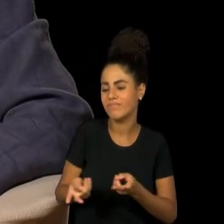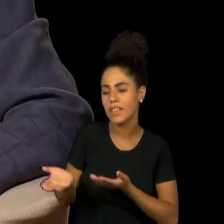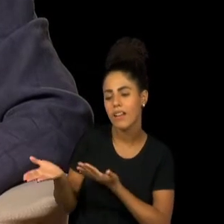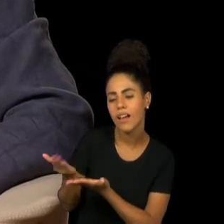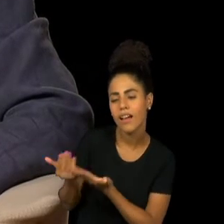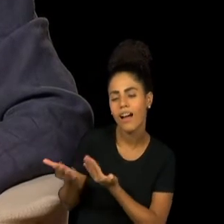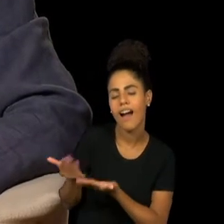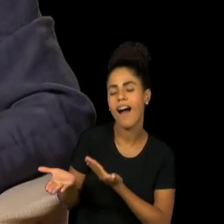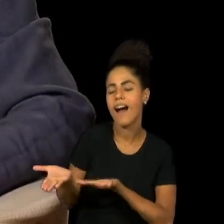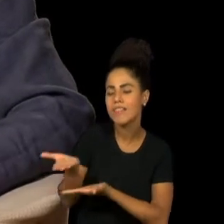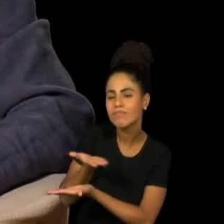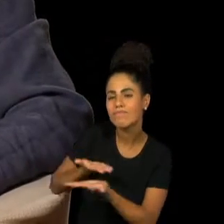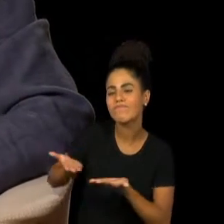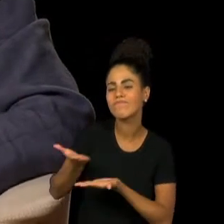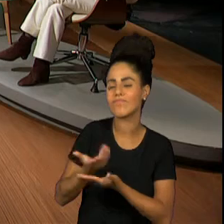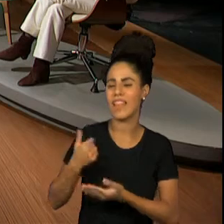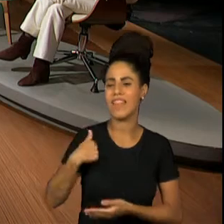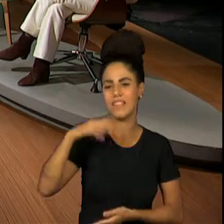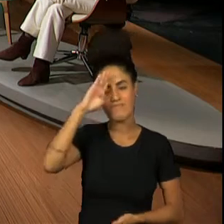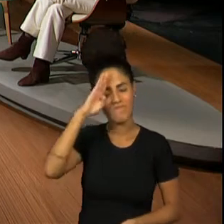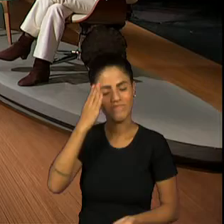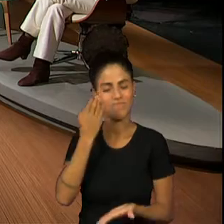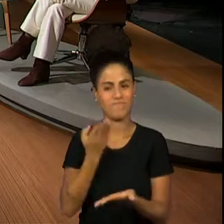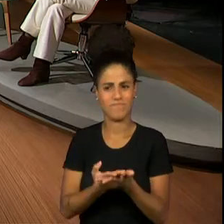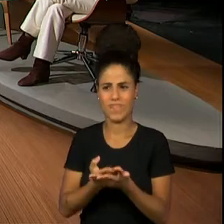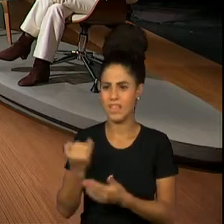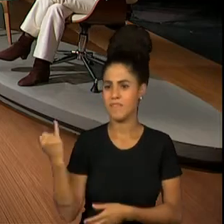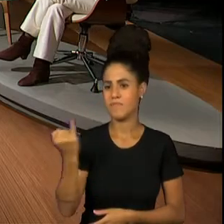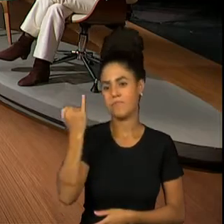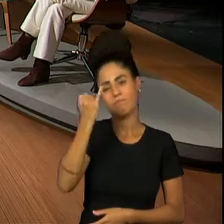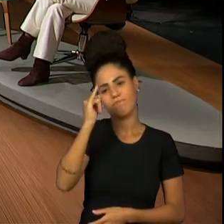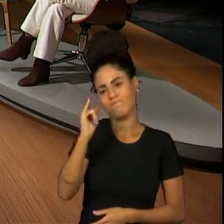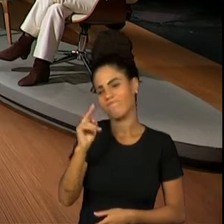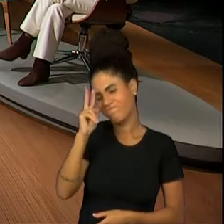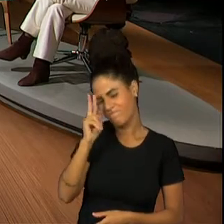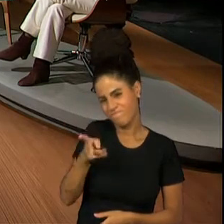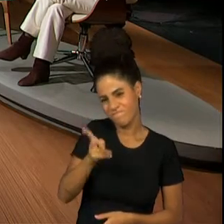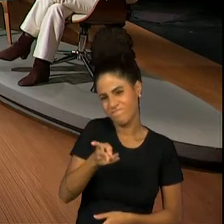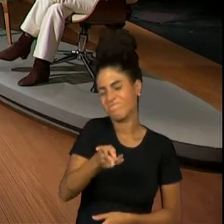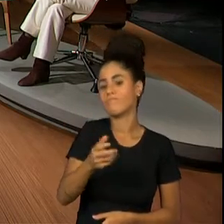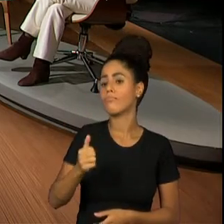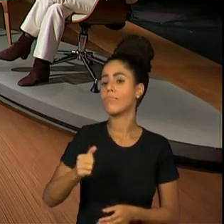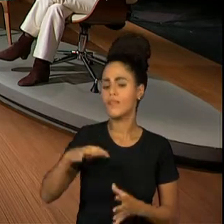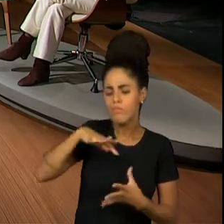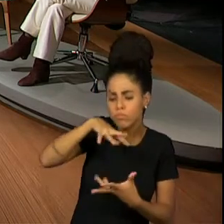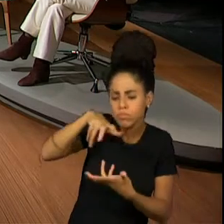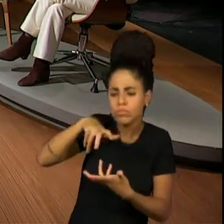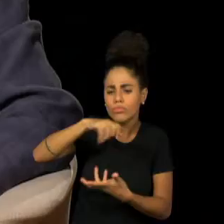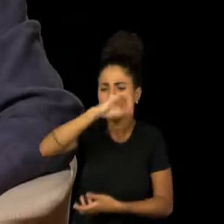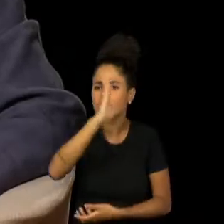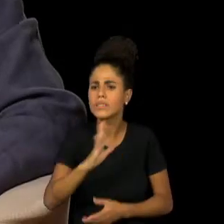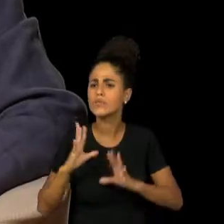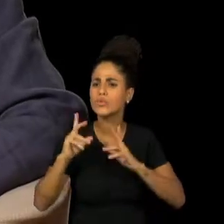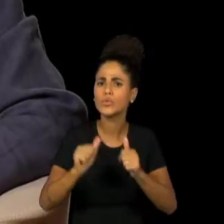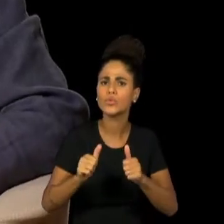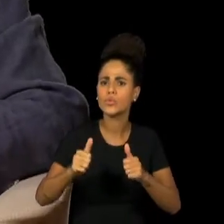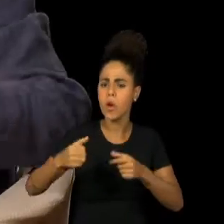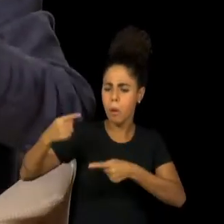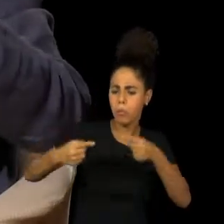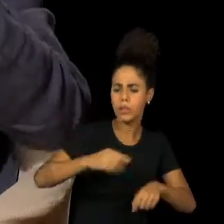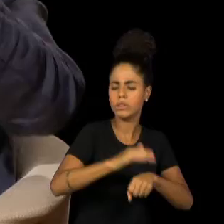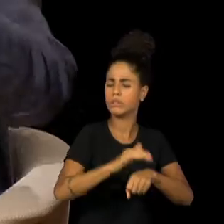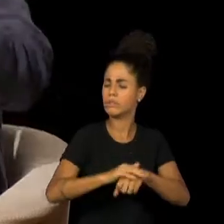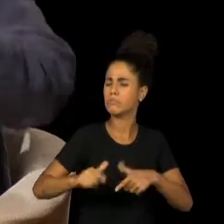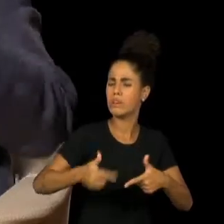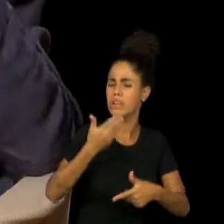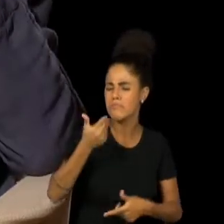do que eu acredito ser importante para o mundo, para o Brasil e política, economicamente. Então